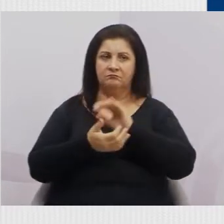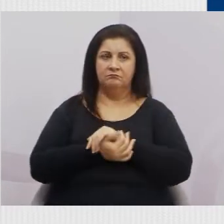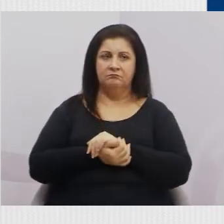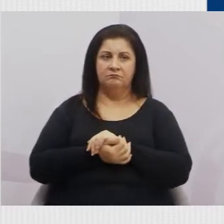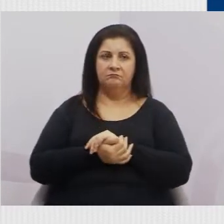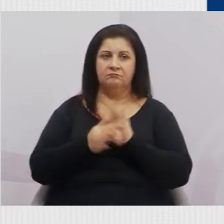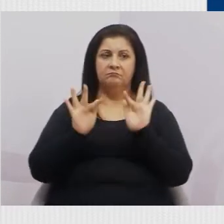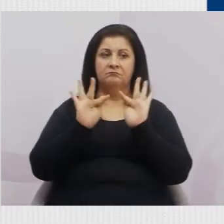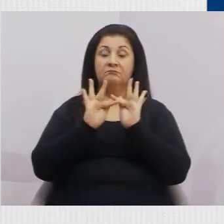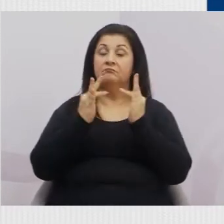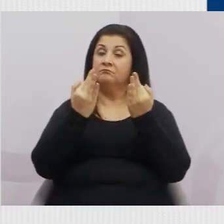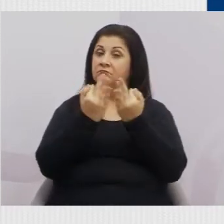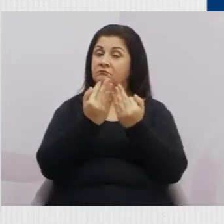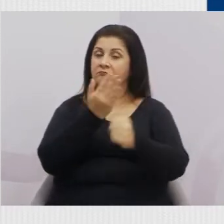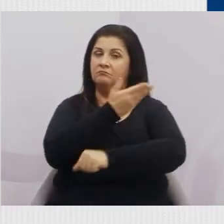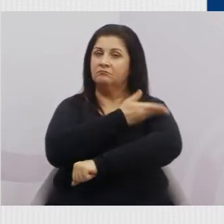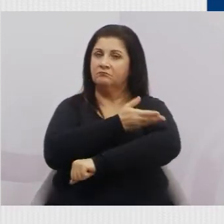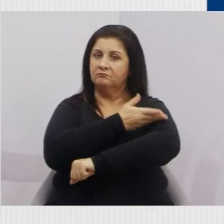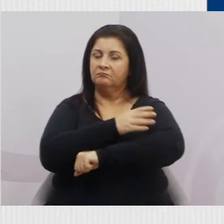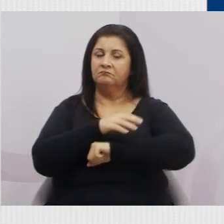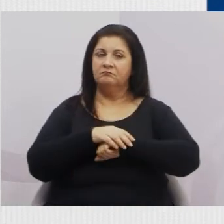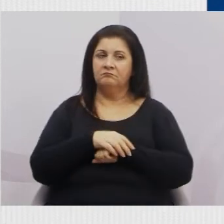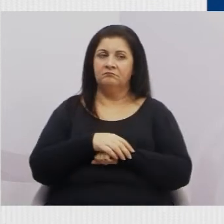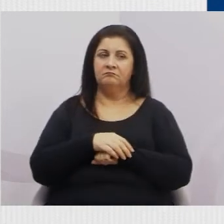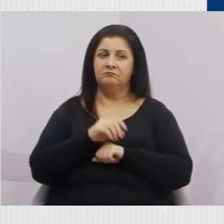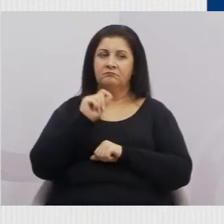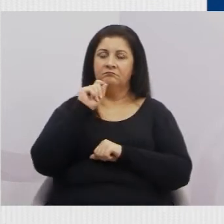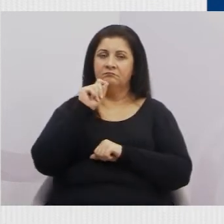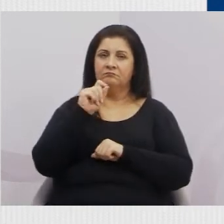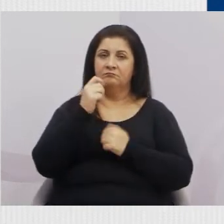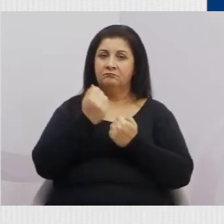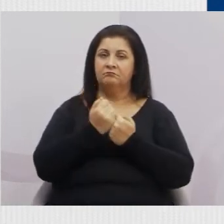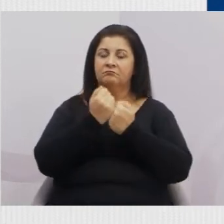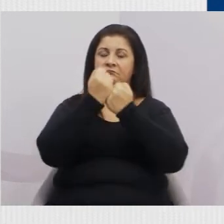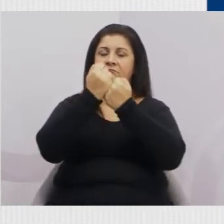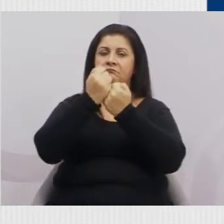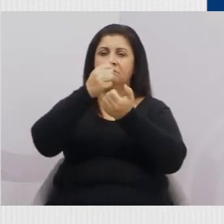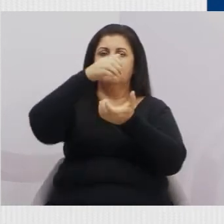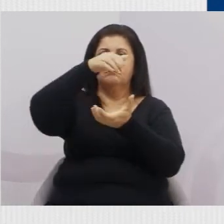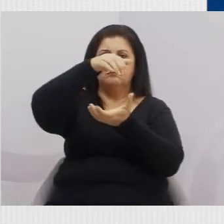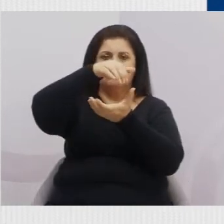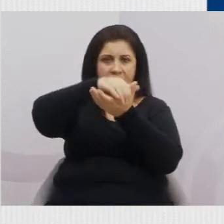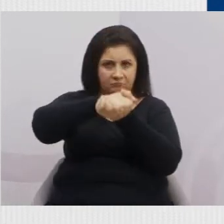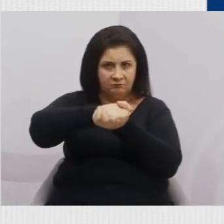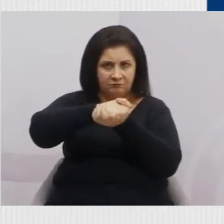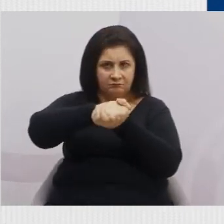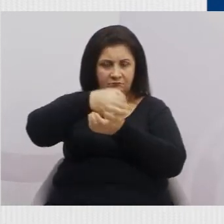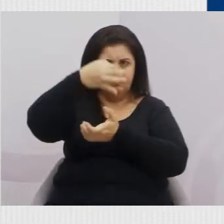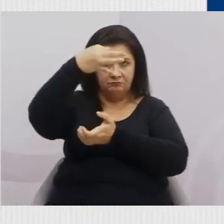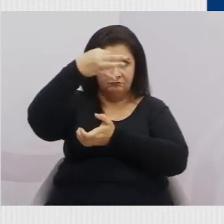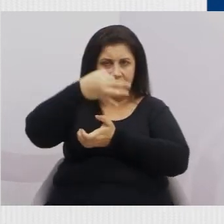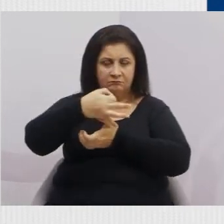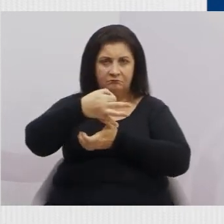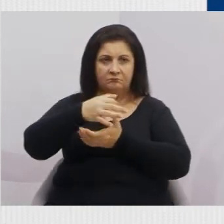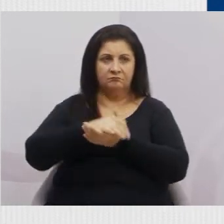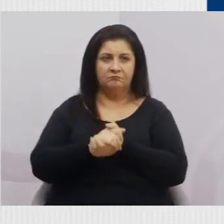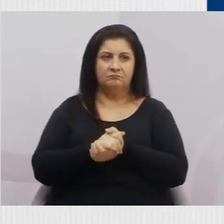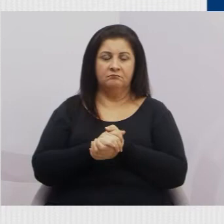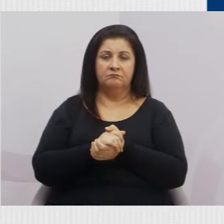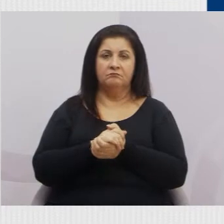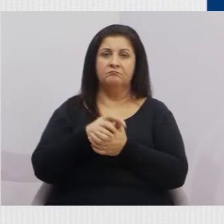família e tradição, é o apoio ao casamento tradicional. Nós, os